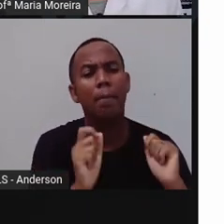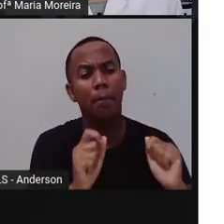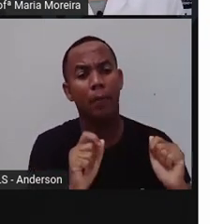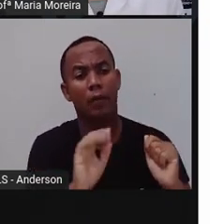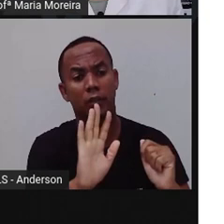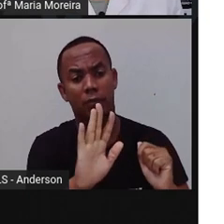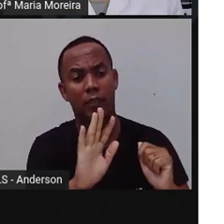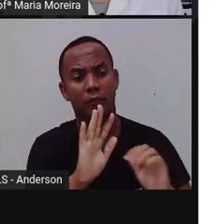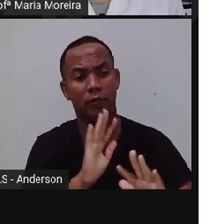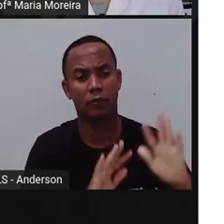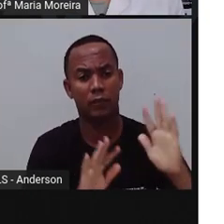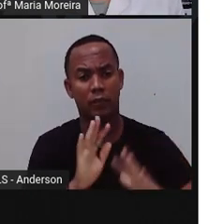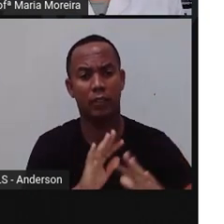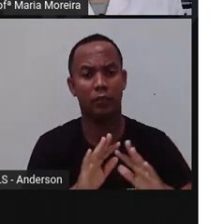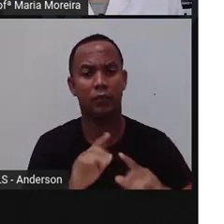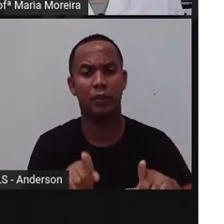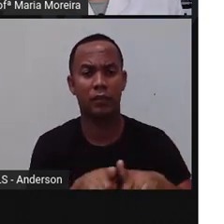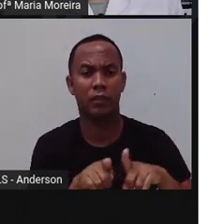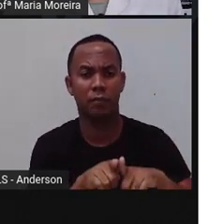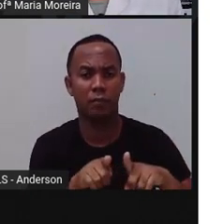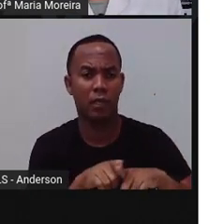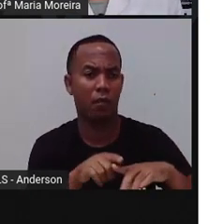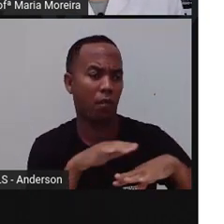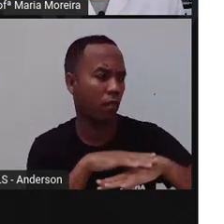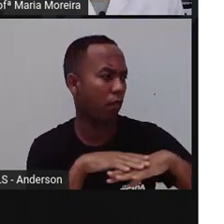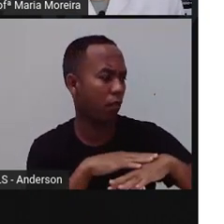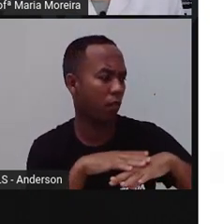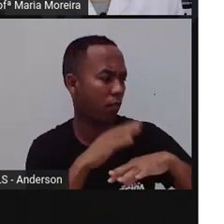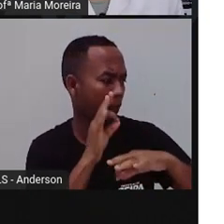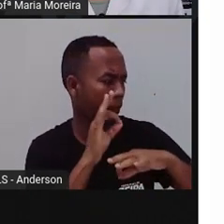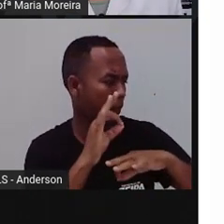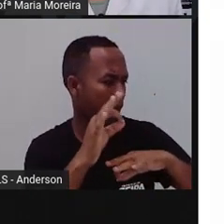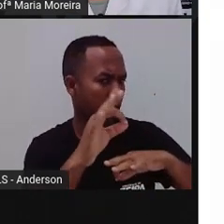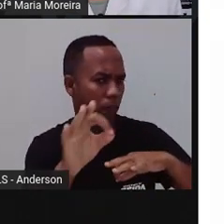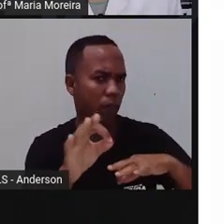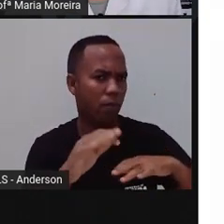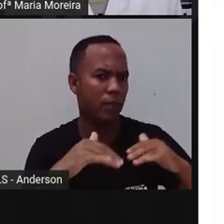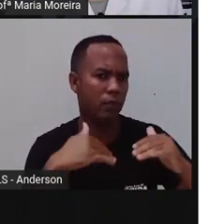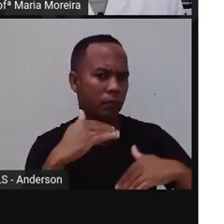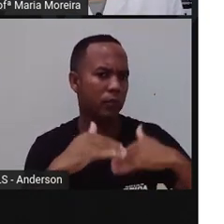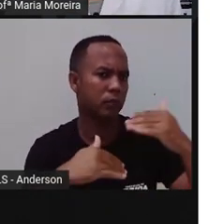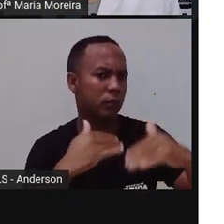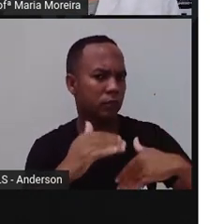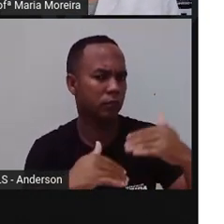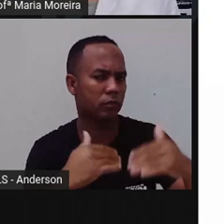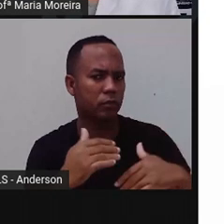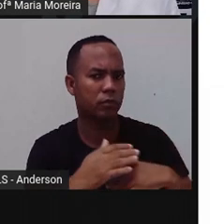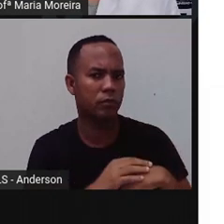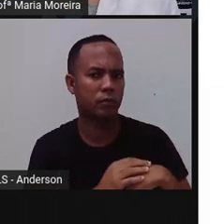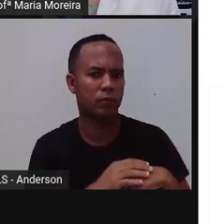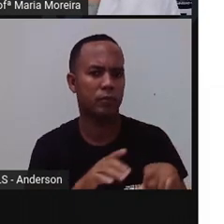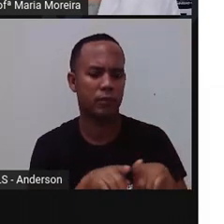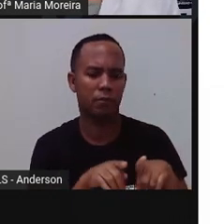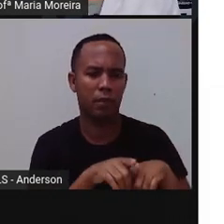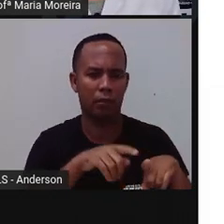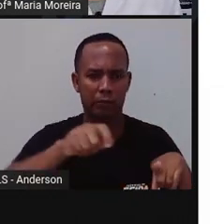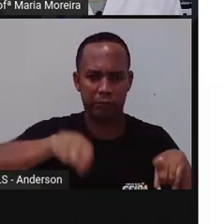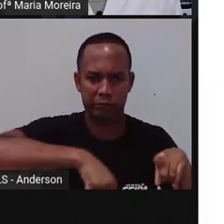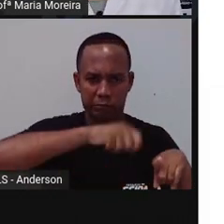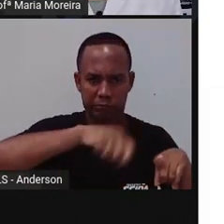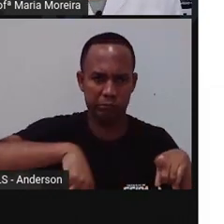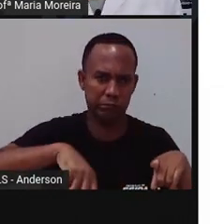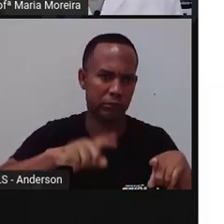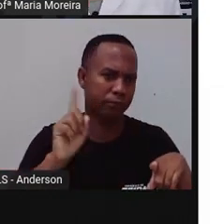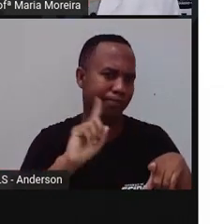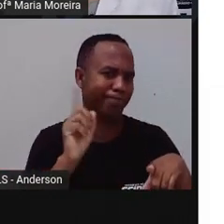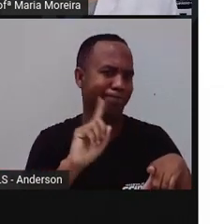acostumar a não conversar durante as aulas, não é isso? Mas com o tempo vocês vão se acostumando a não riscar a carteira, a não gritar no